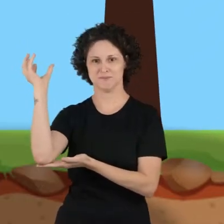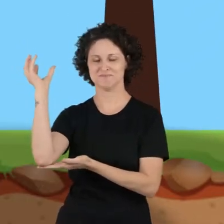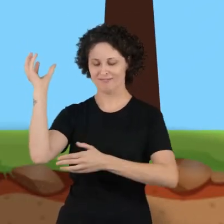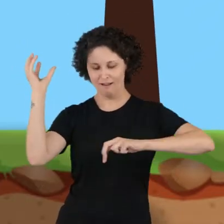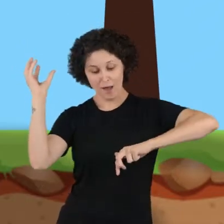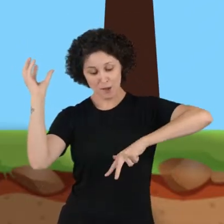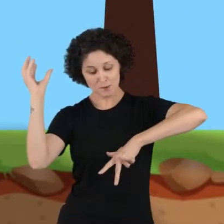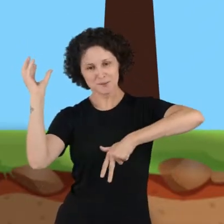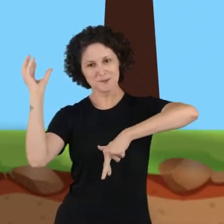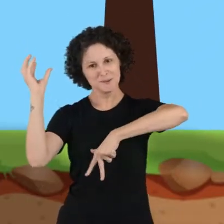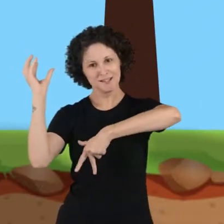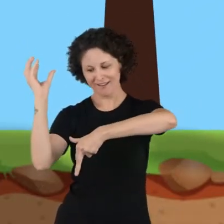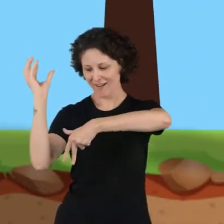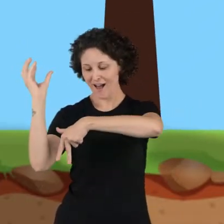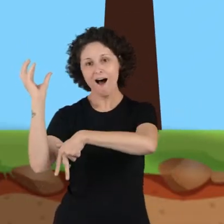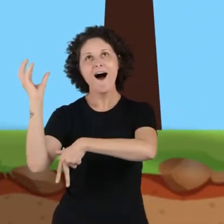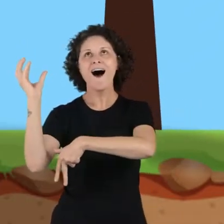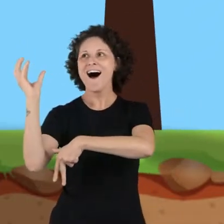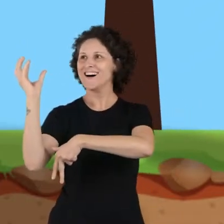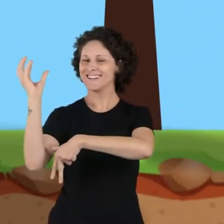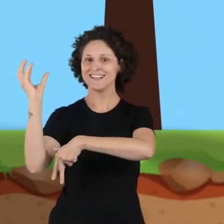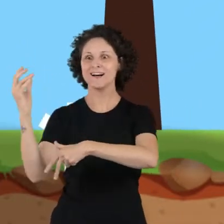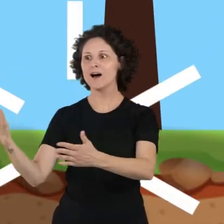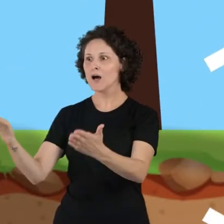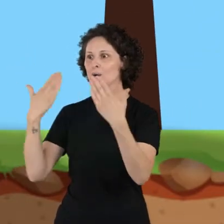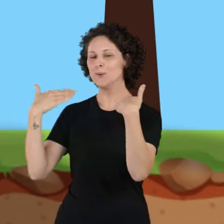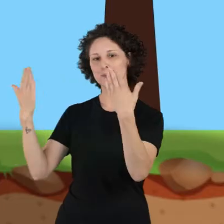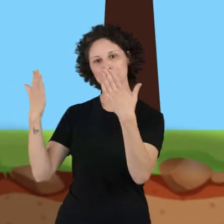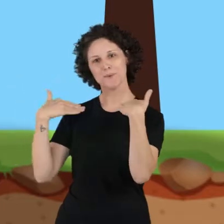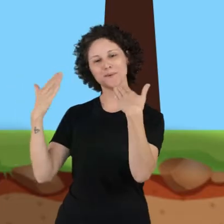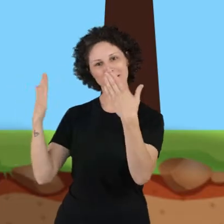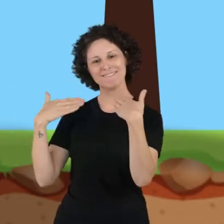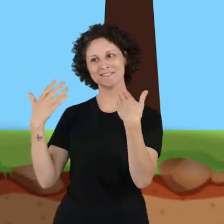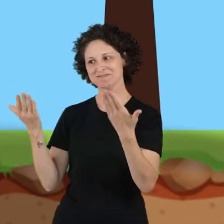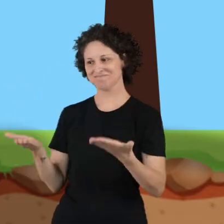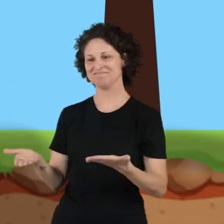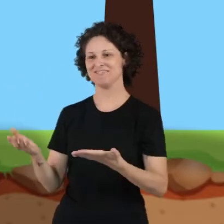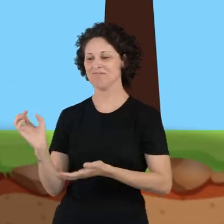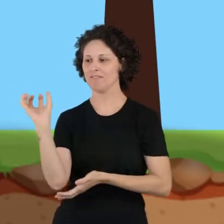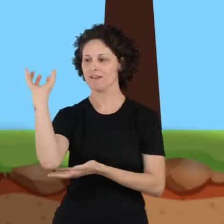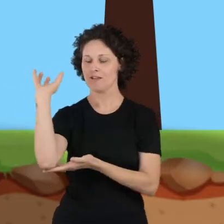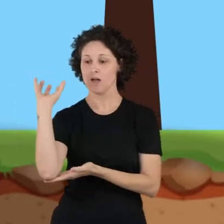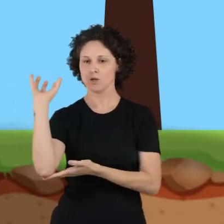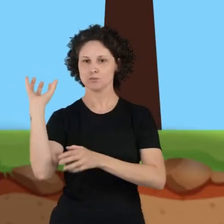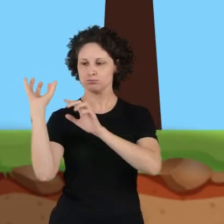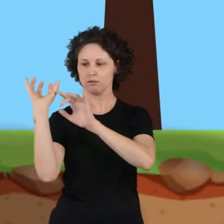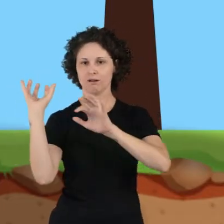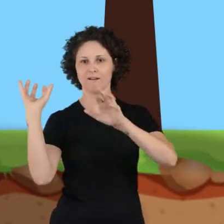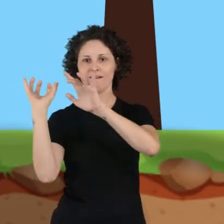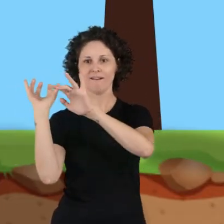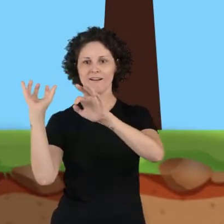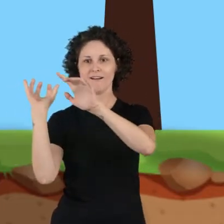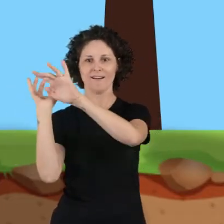Quando chegamos perto de uma árvore, já dá para sentir a diferença. Além de fazer sombra durante o processo de fotossíntese, as árvores